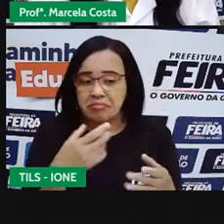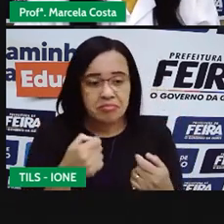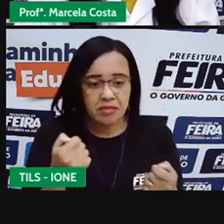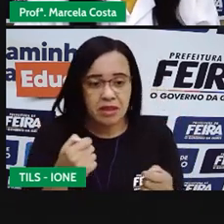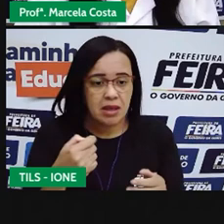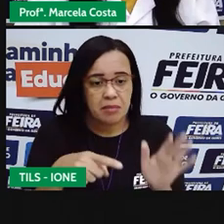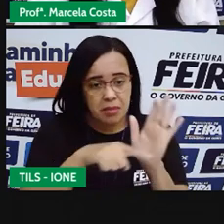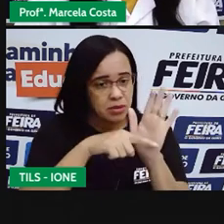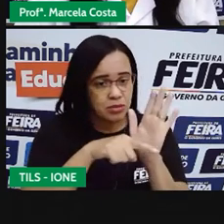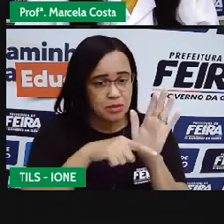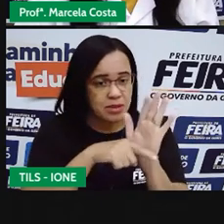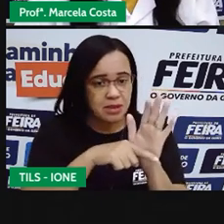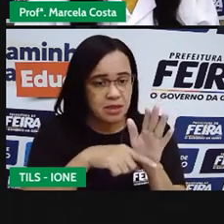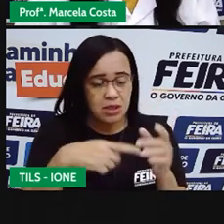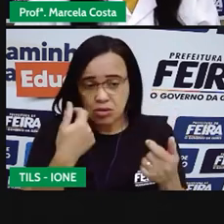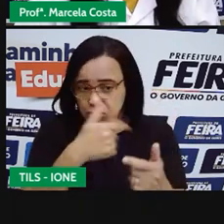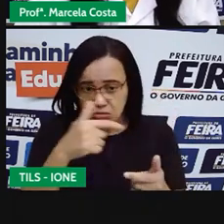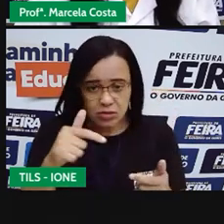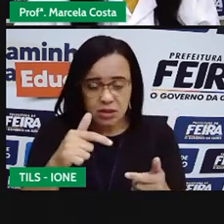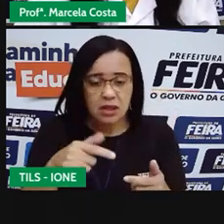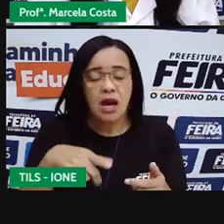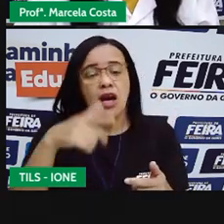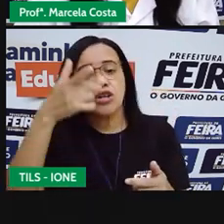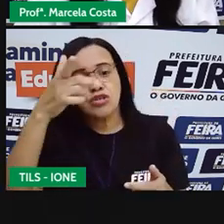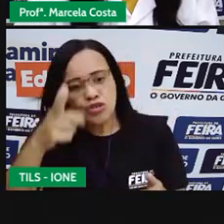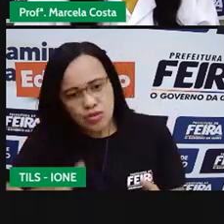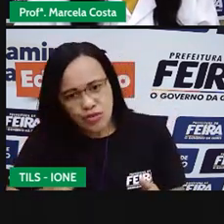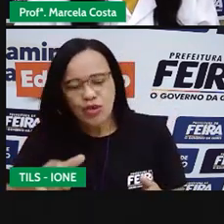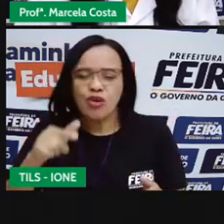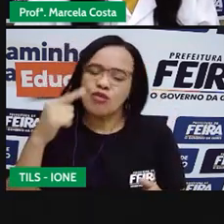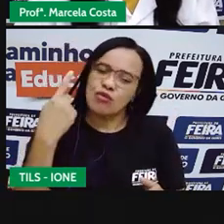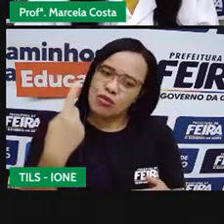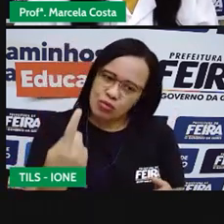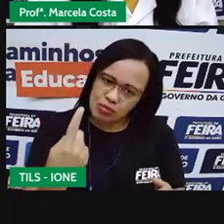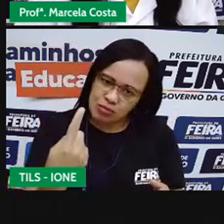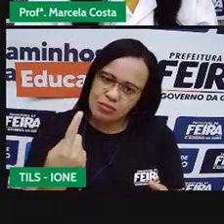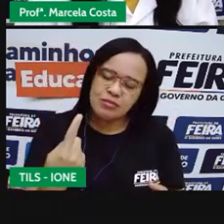então eu vou repetir ele aqui no resultado